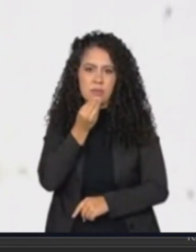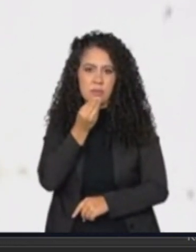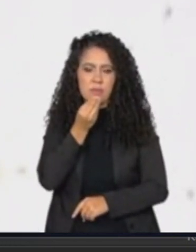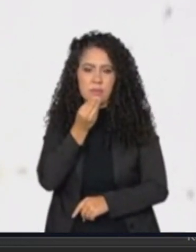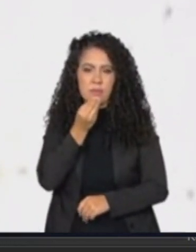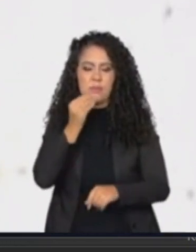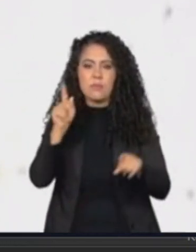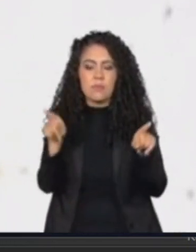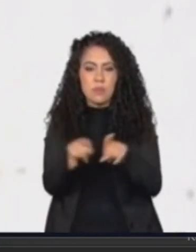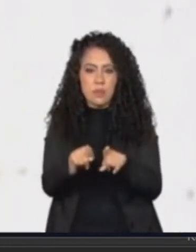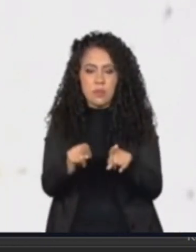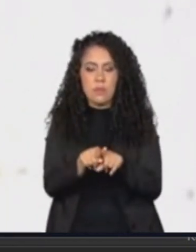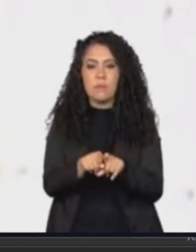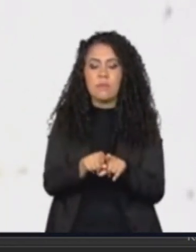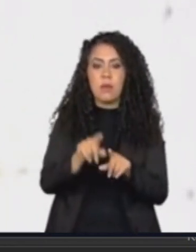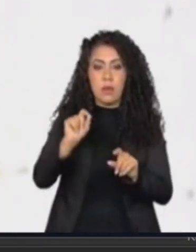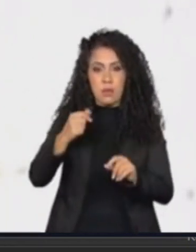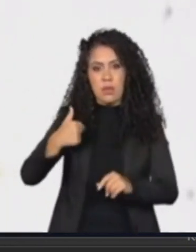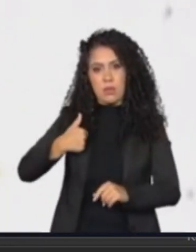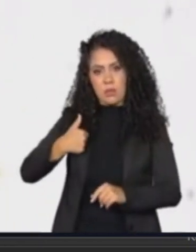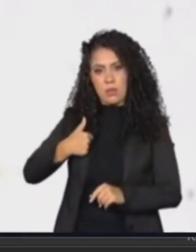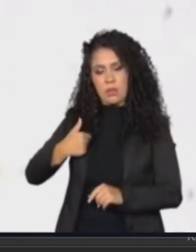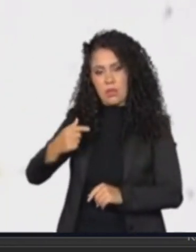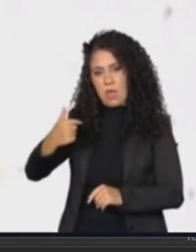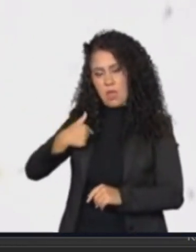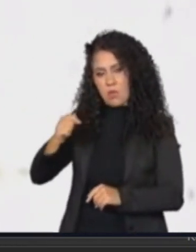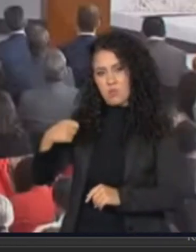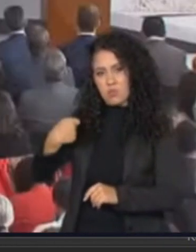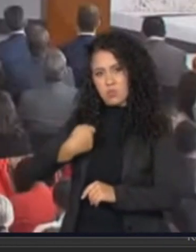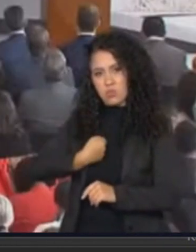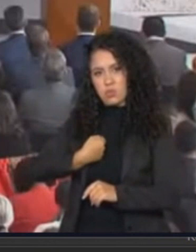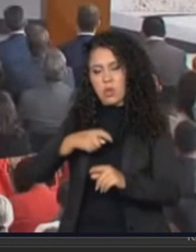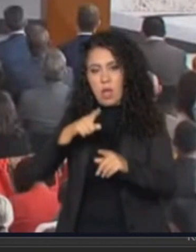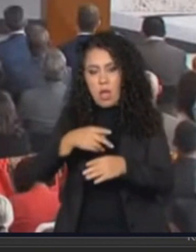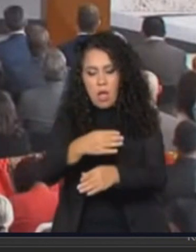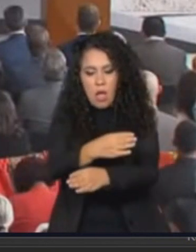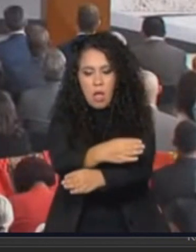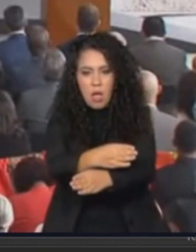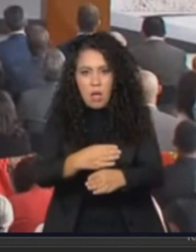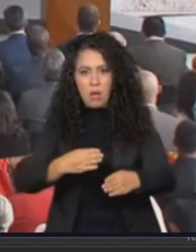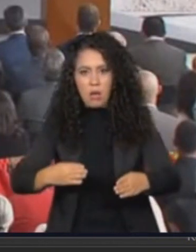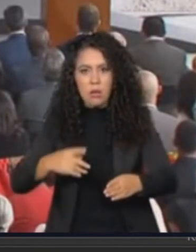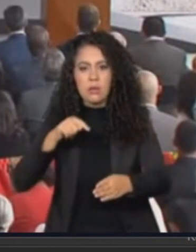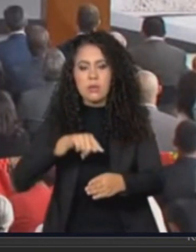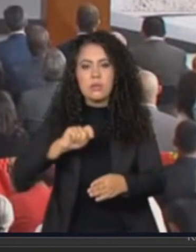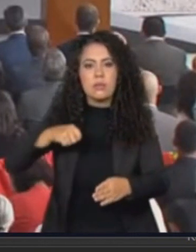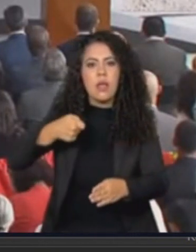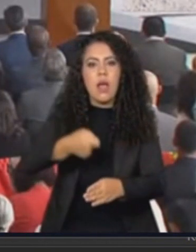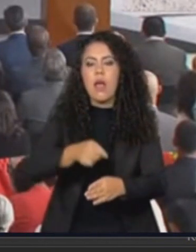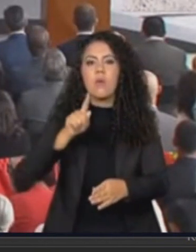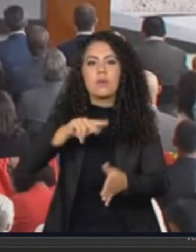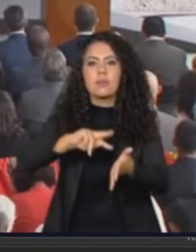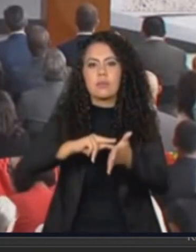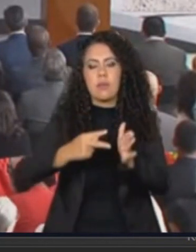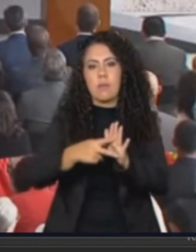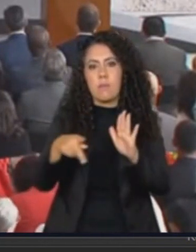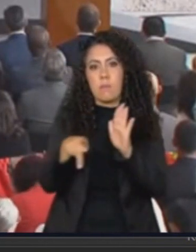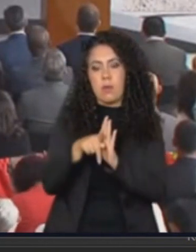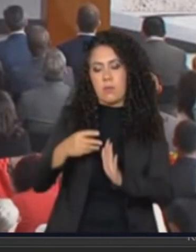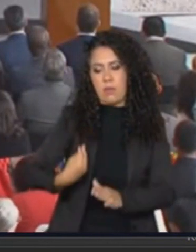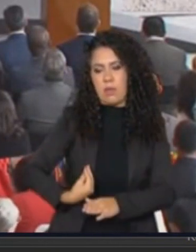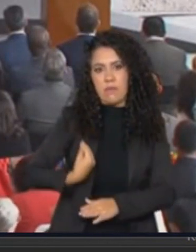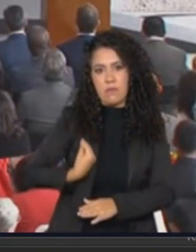termos de outra tradição a qual eu também me filio, a encruzilhada é a dialética da vida. A